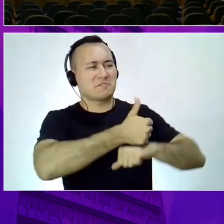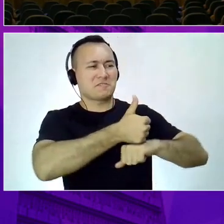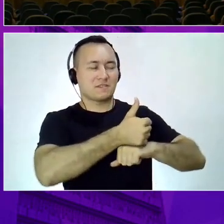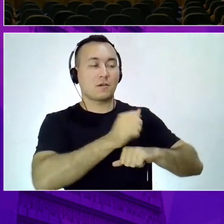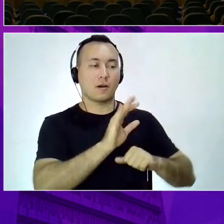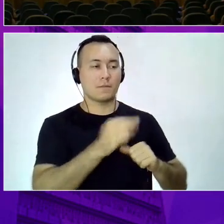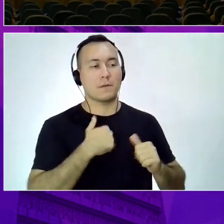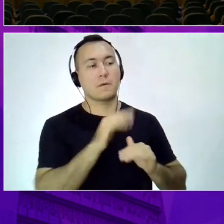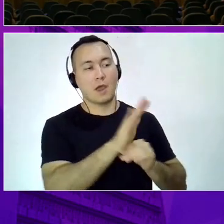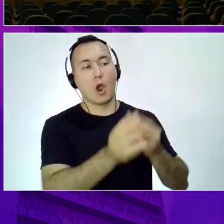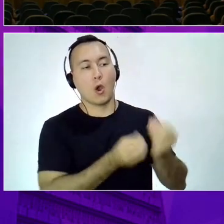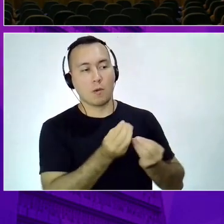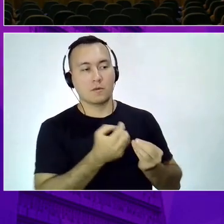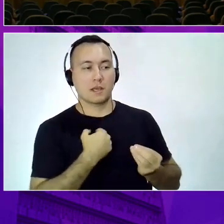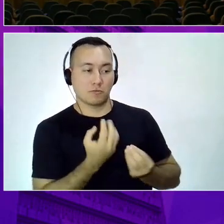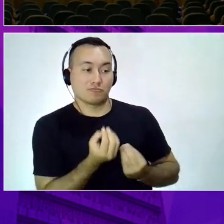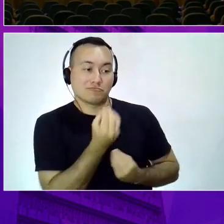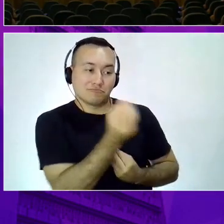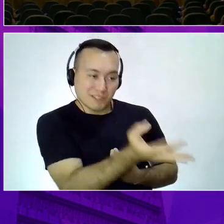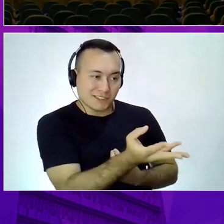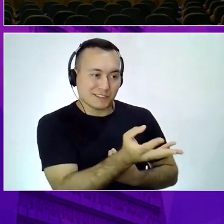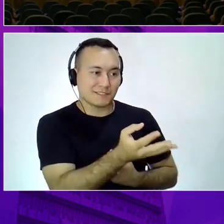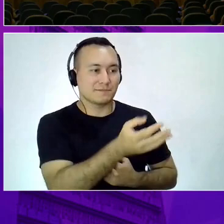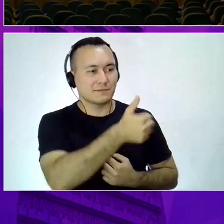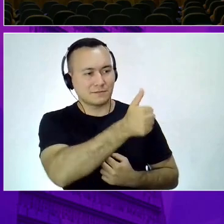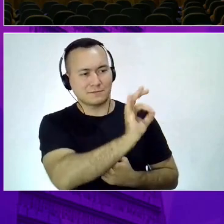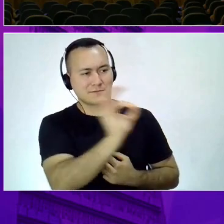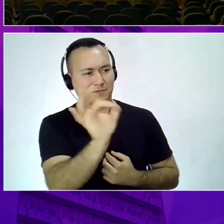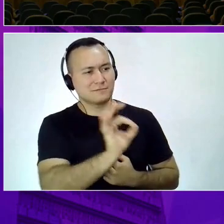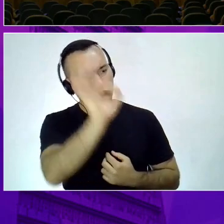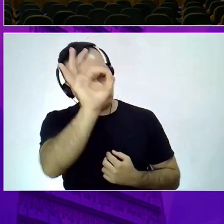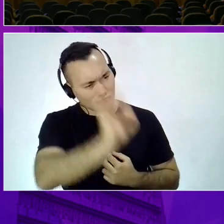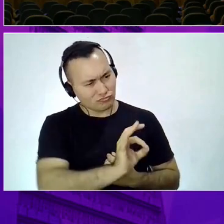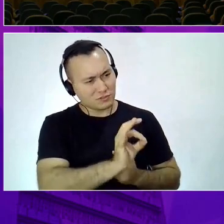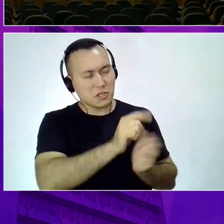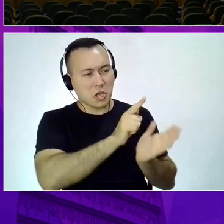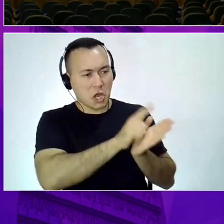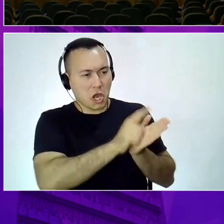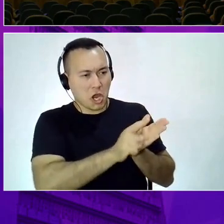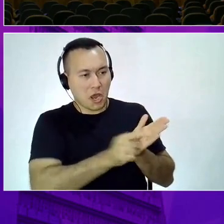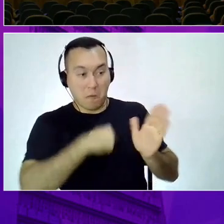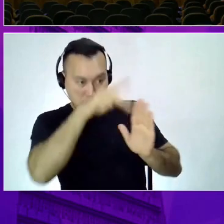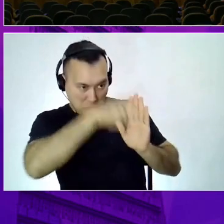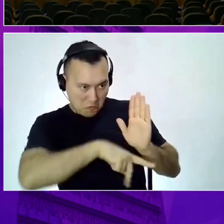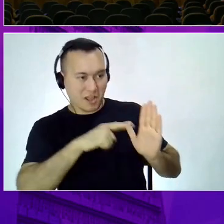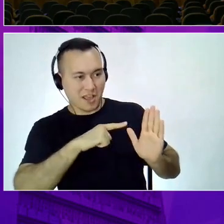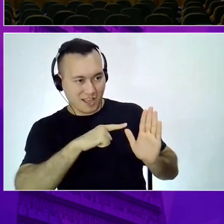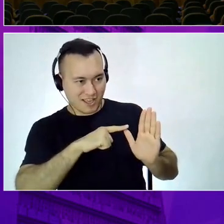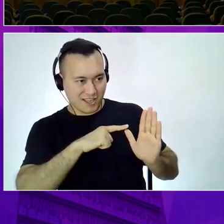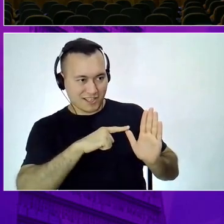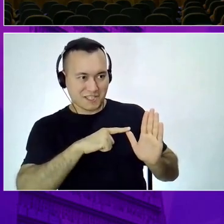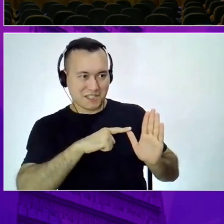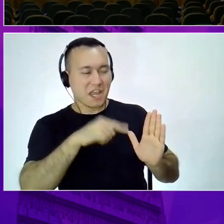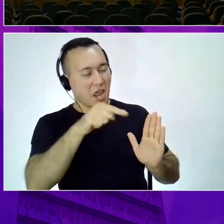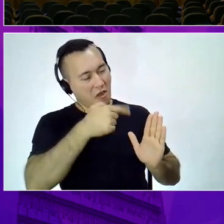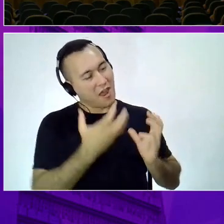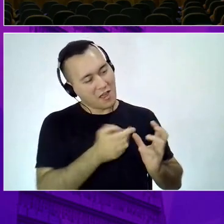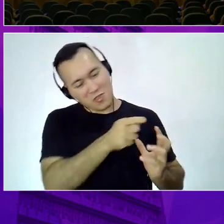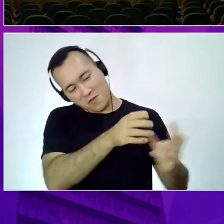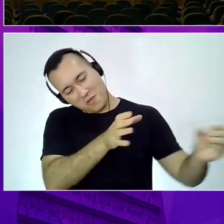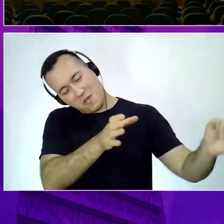mentoria no programa, exatamente, no Mega Desafio que começa em março. Então seja bem-vindo à turma, Rafael.